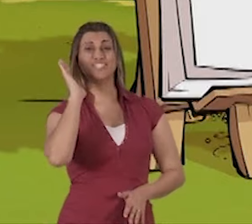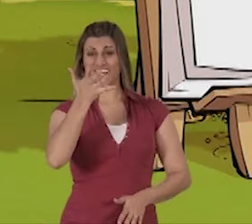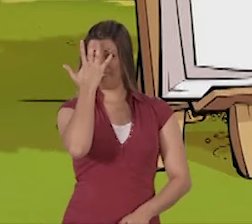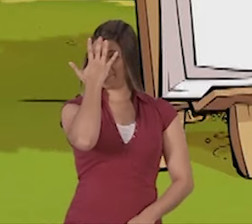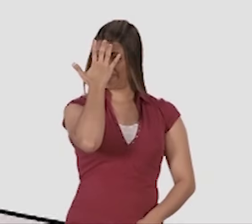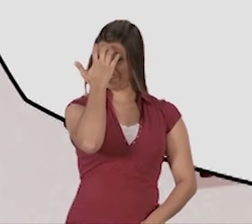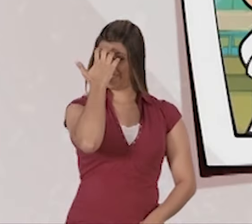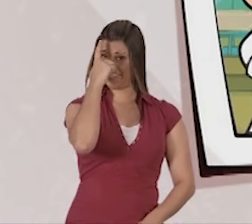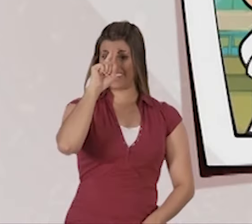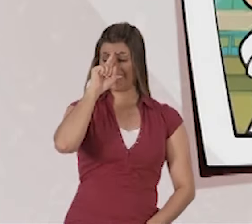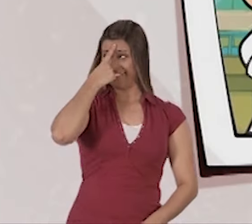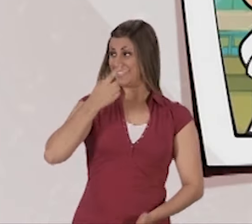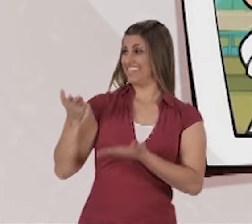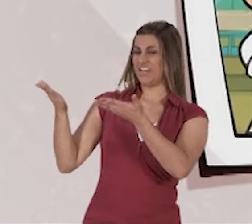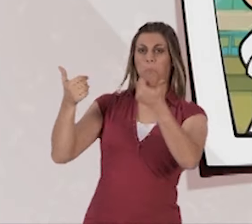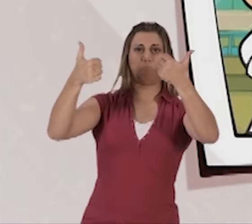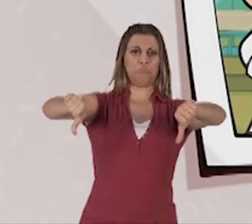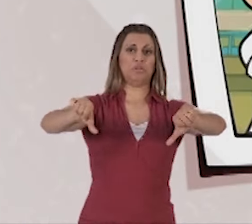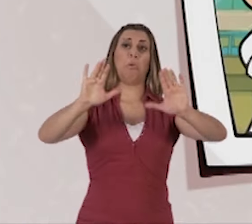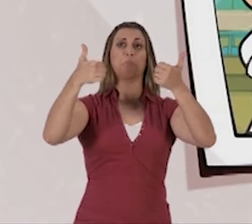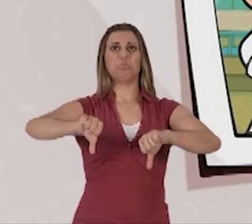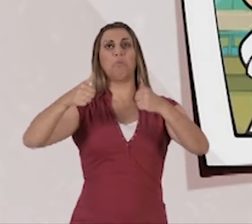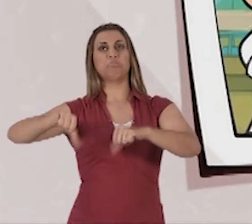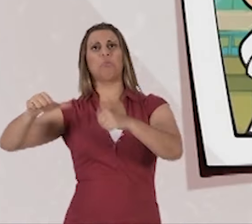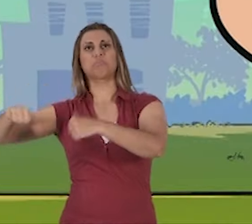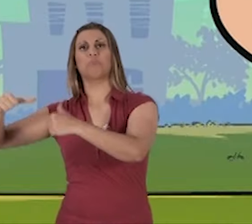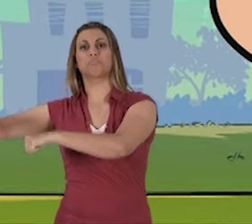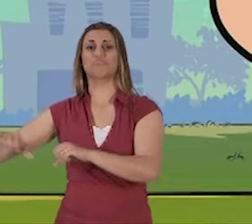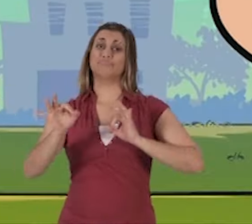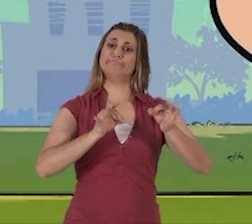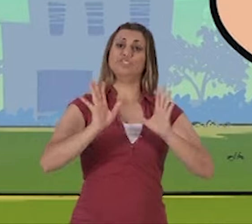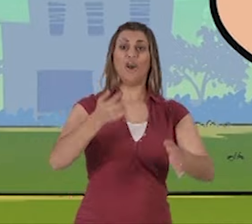Apresentando as invenções do Franjinha que não deram certo!